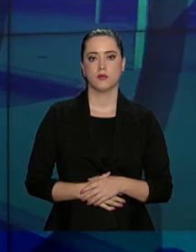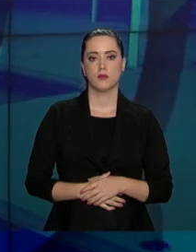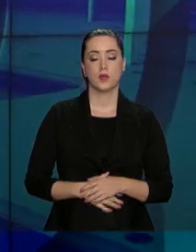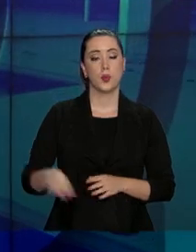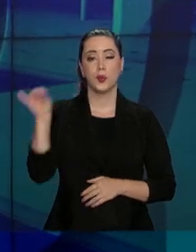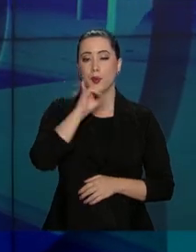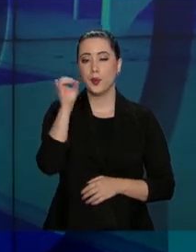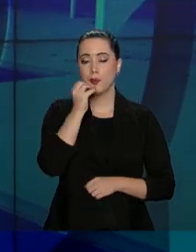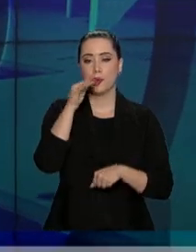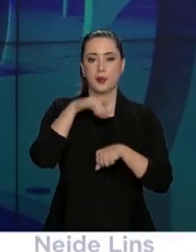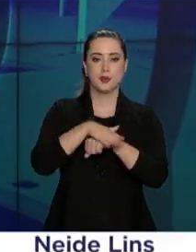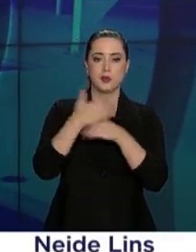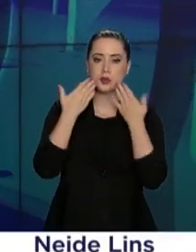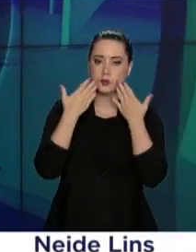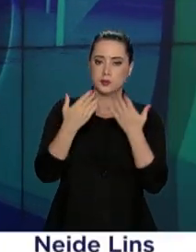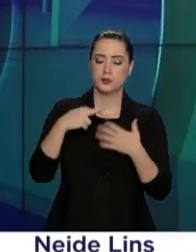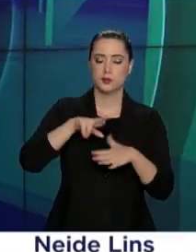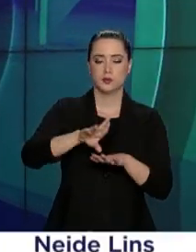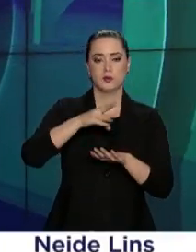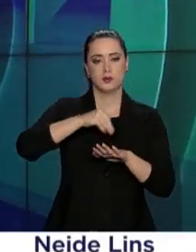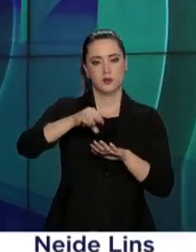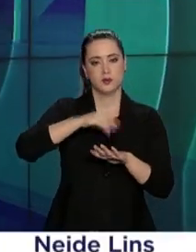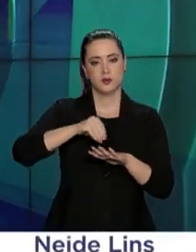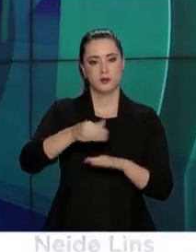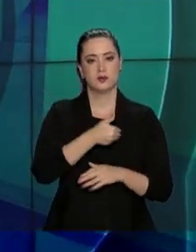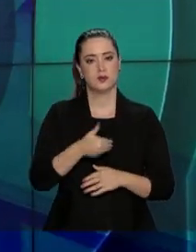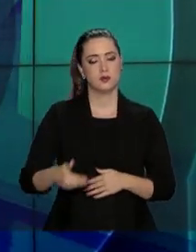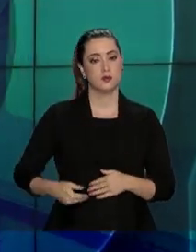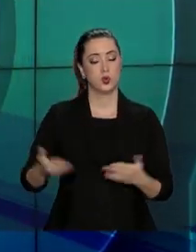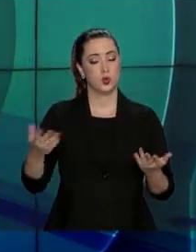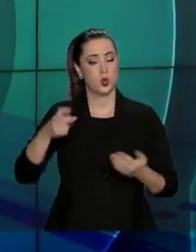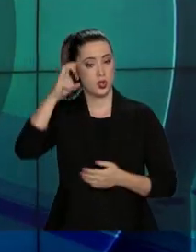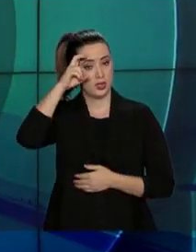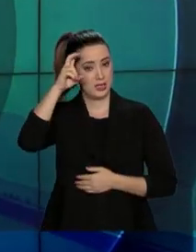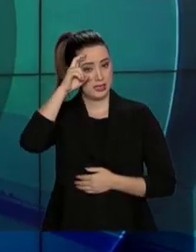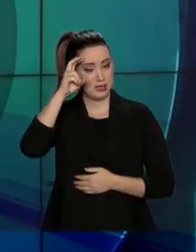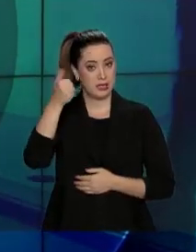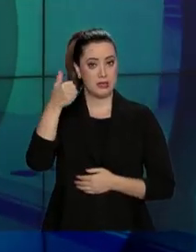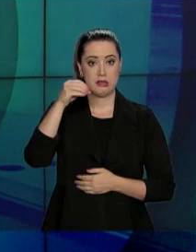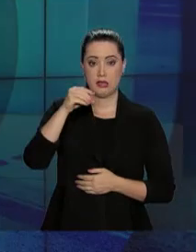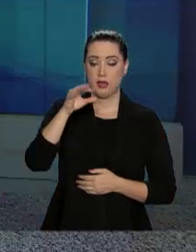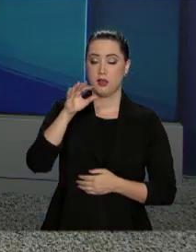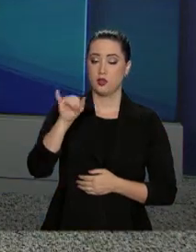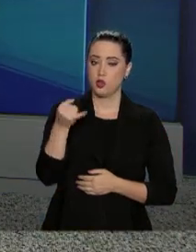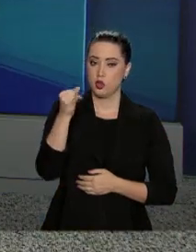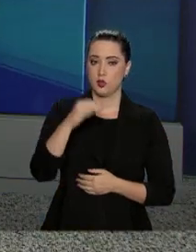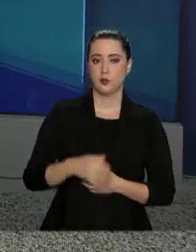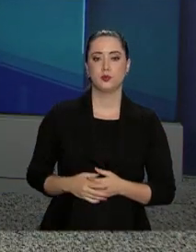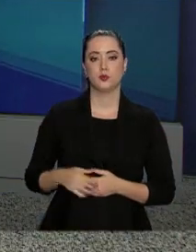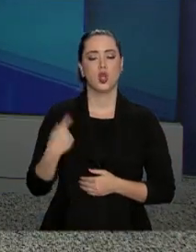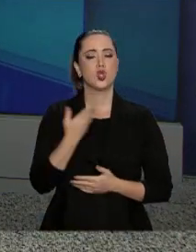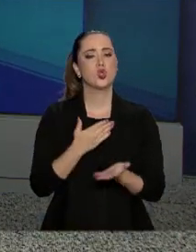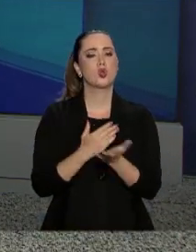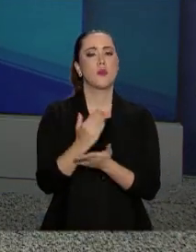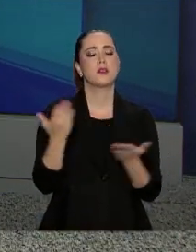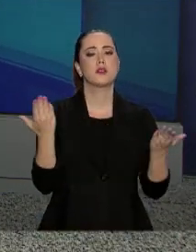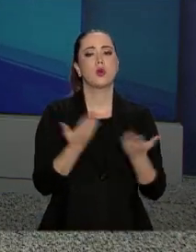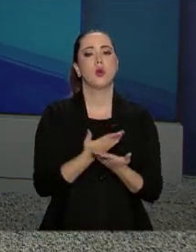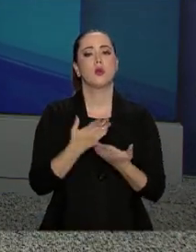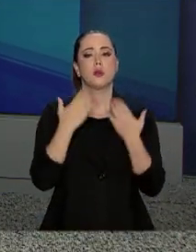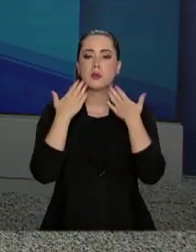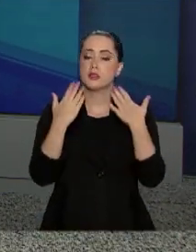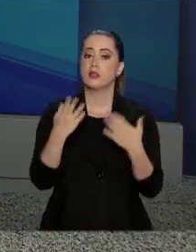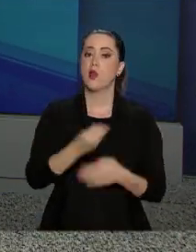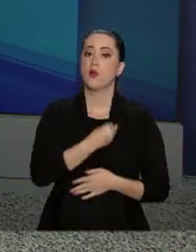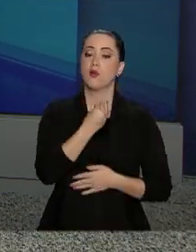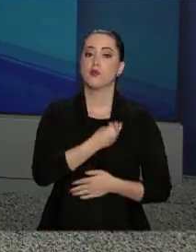Olá, boa noite. No ar as notícias do governo federal desta quinta-feira, 10 de janeiro. A gente começa esta edição falando ao